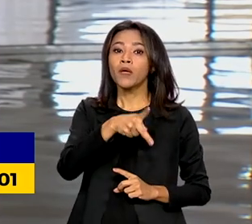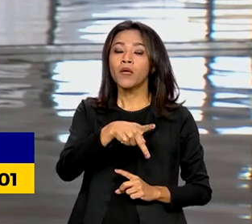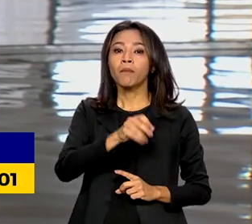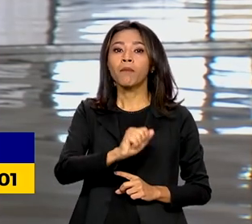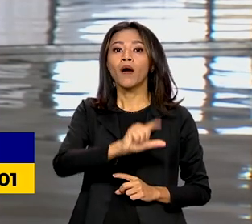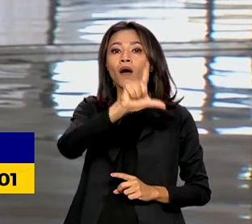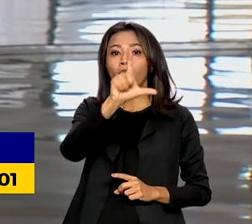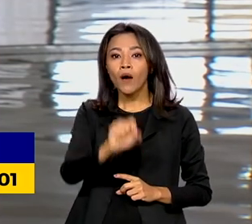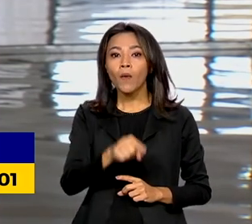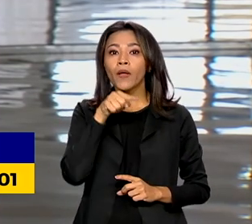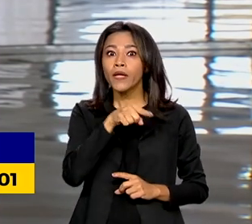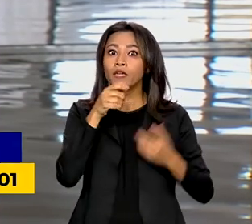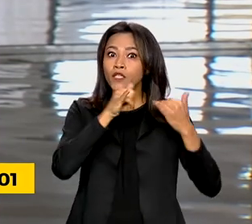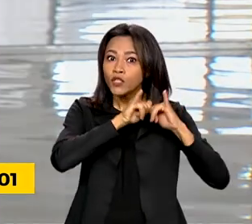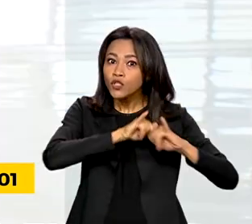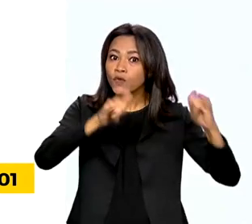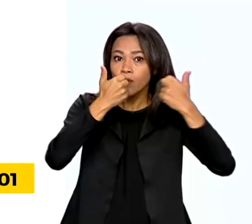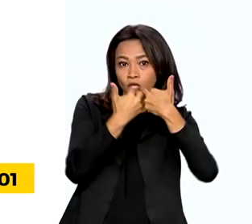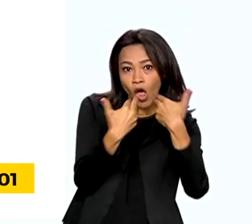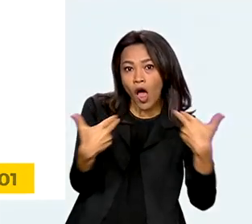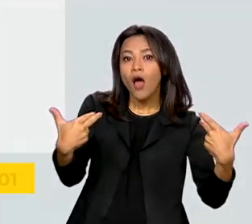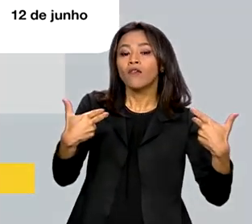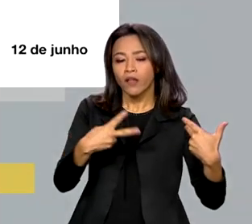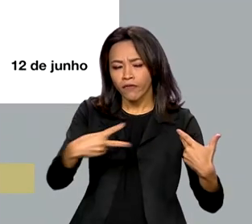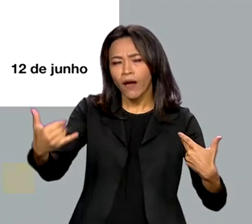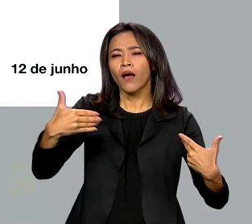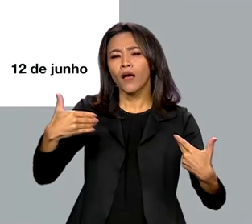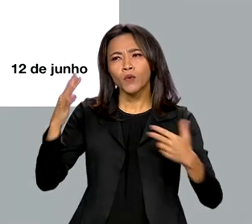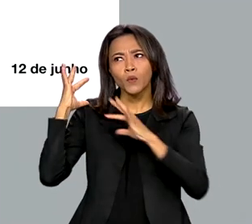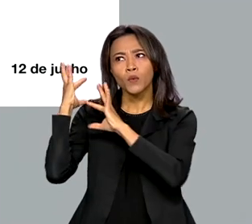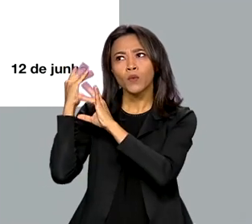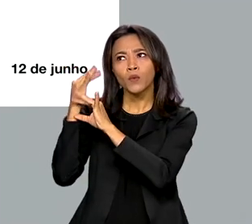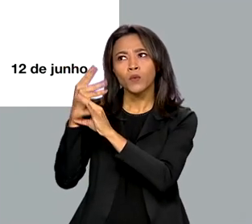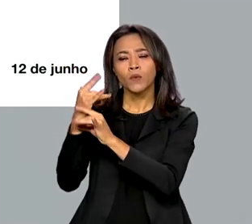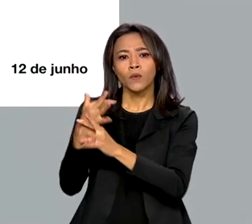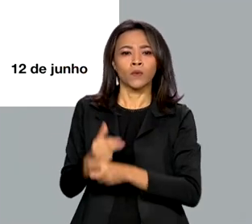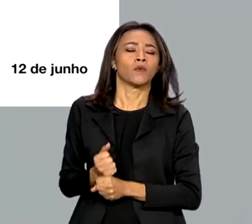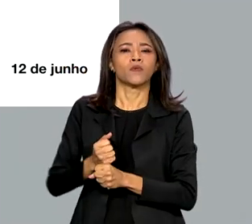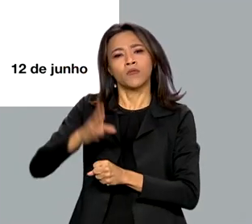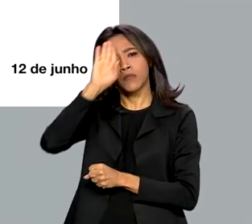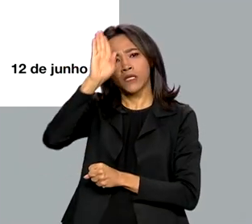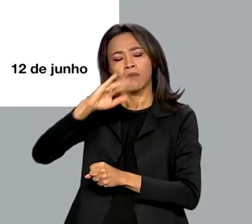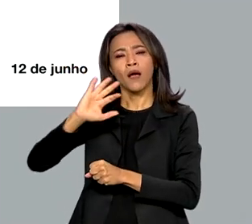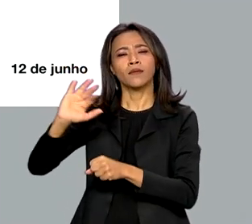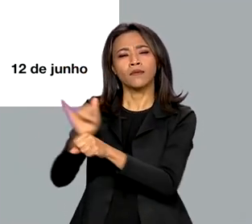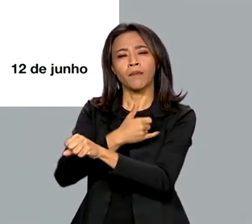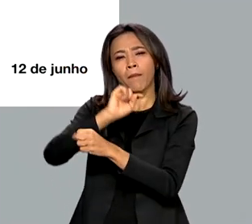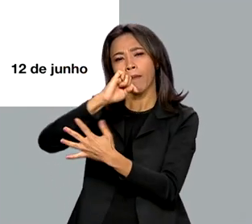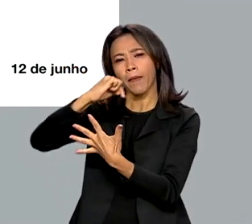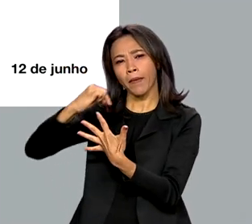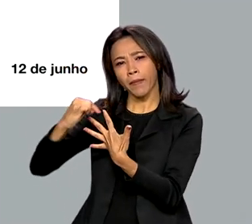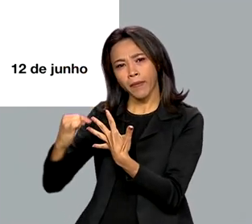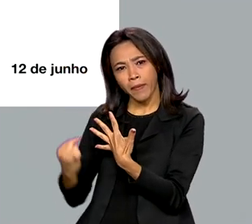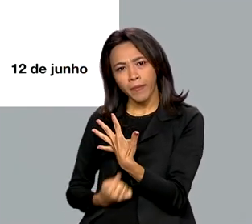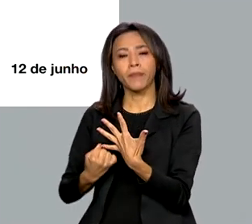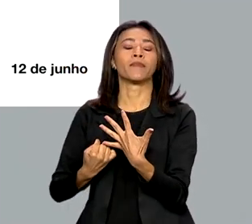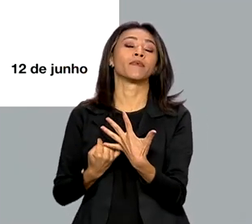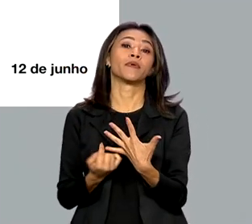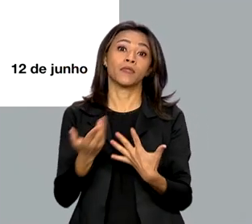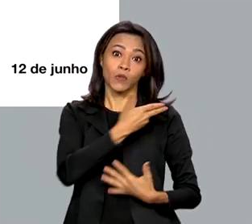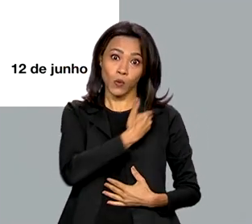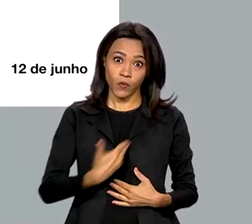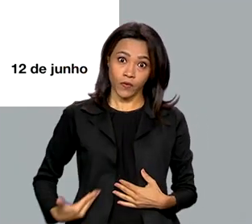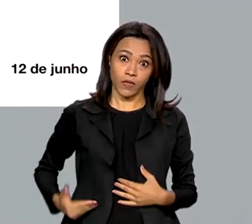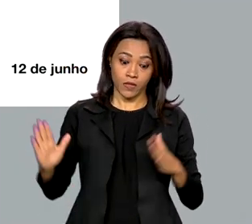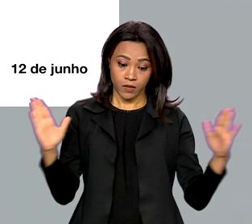novidade nas próprias redes. O presidente Lula deve fazer um balanço das principais ações do governo nos primeiros meses do